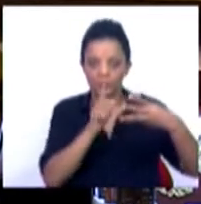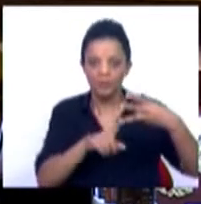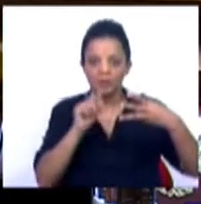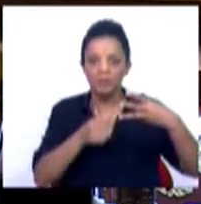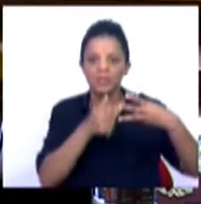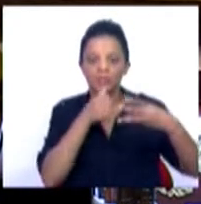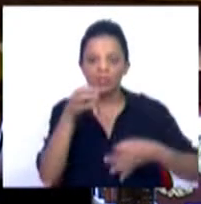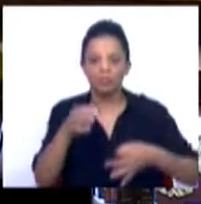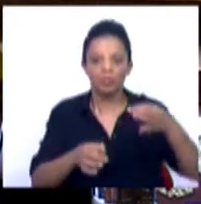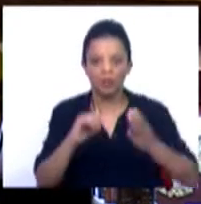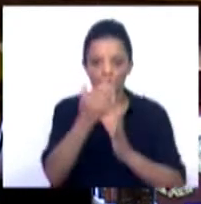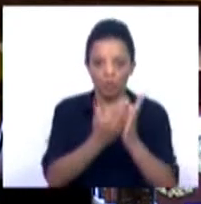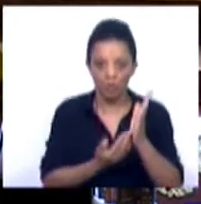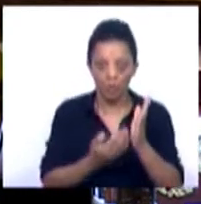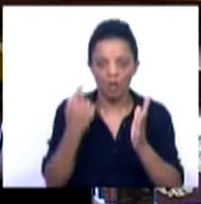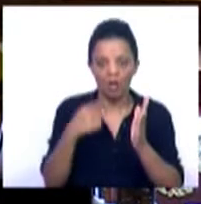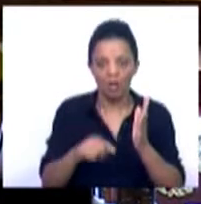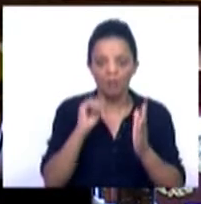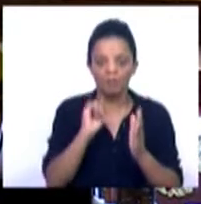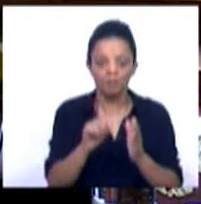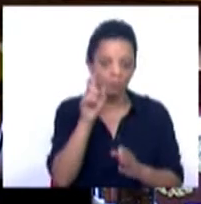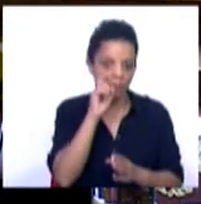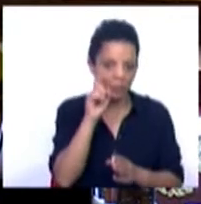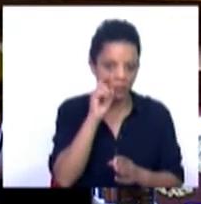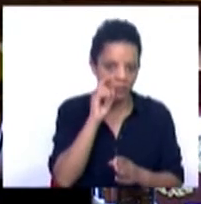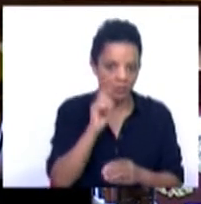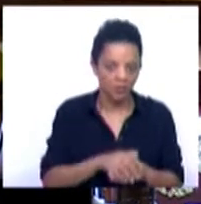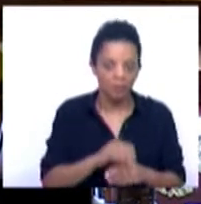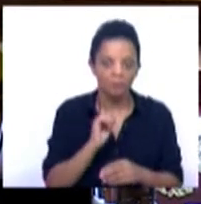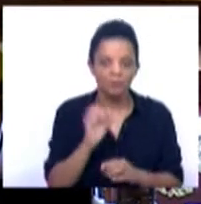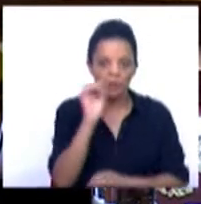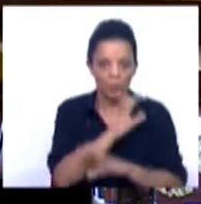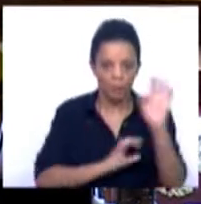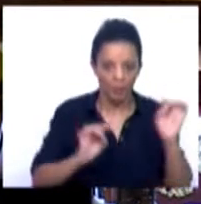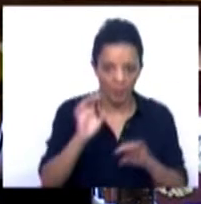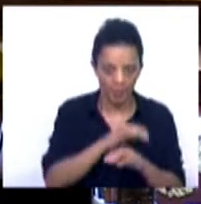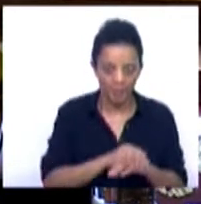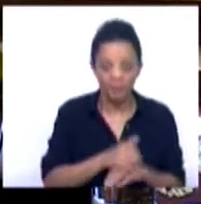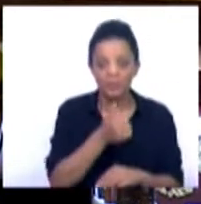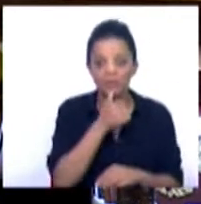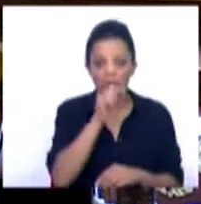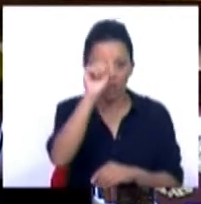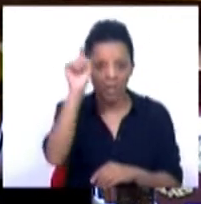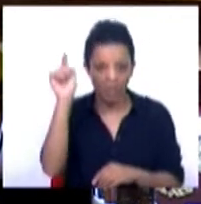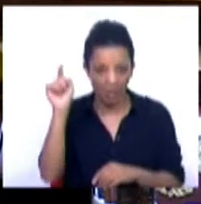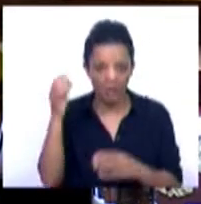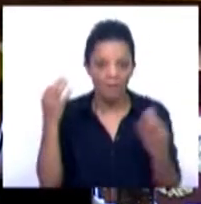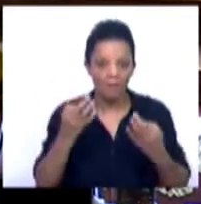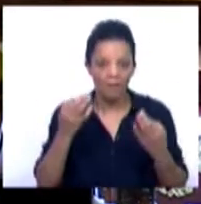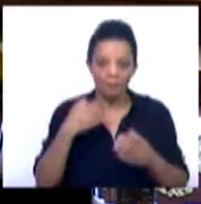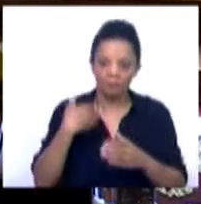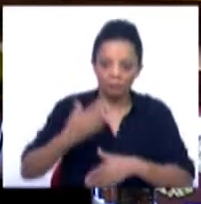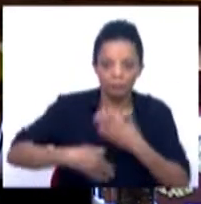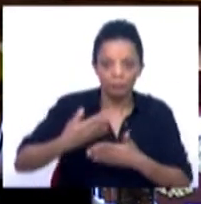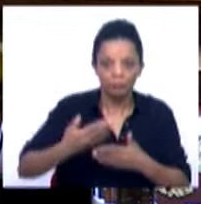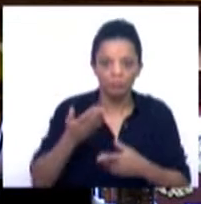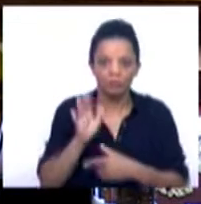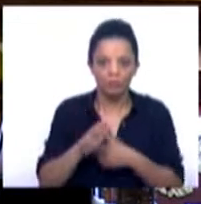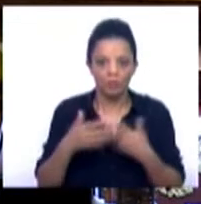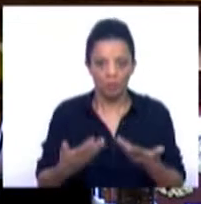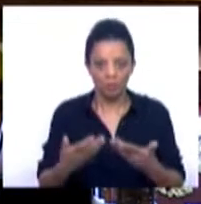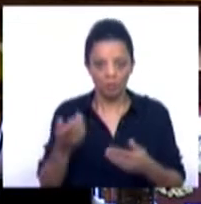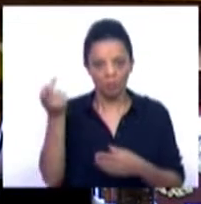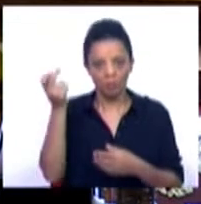do Tribunal Constitucional que incorpora o parâmetro de proteção da jurisprudência europeia, há decisões subsequentes e em curso, como a que se